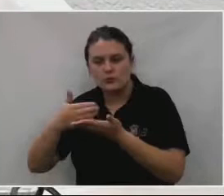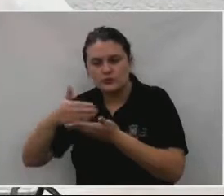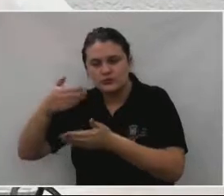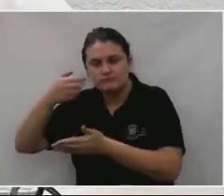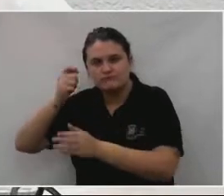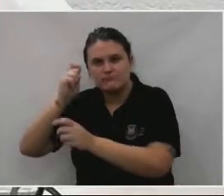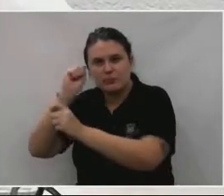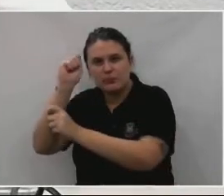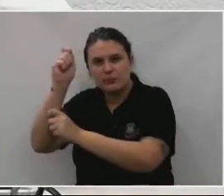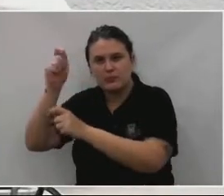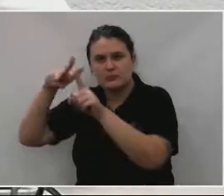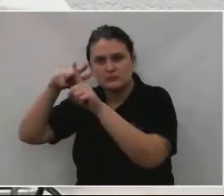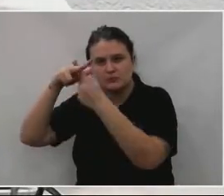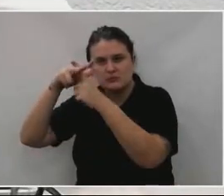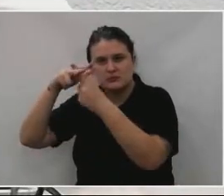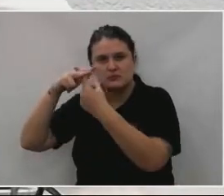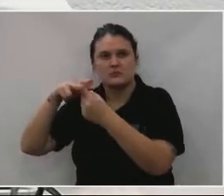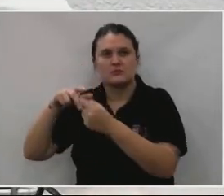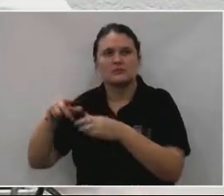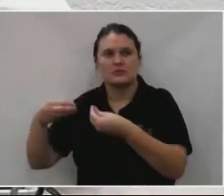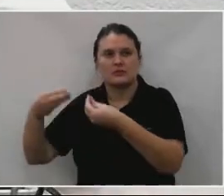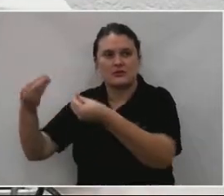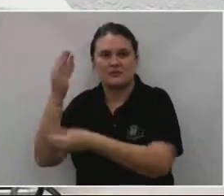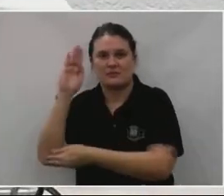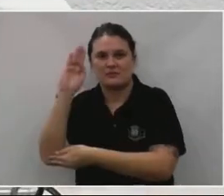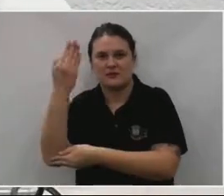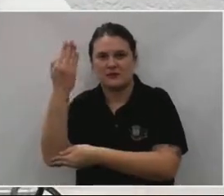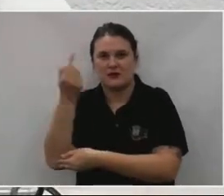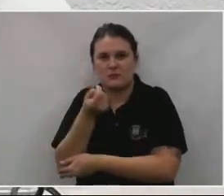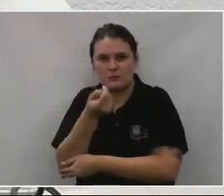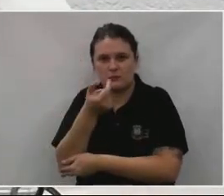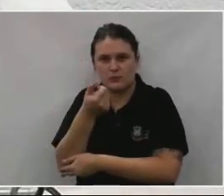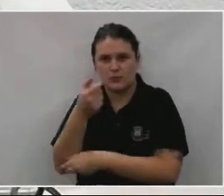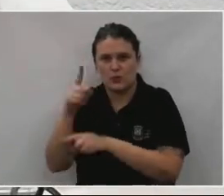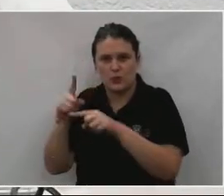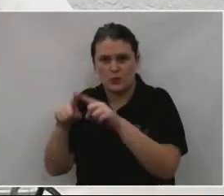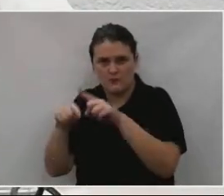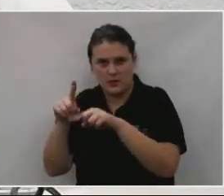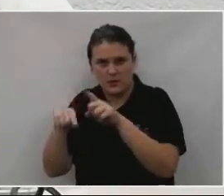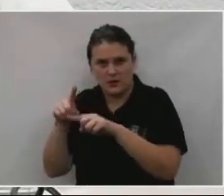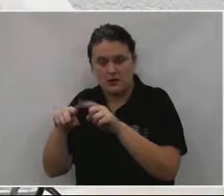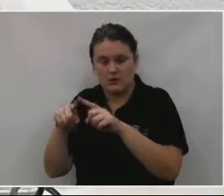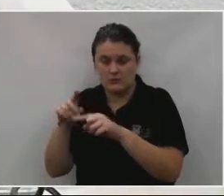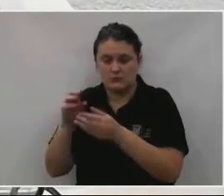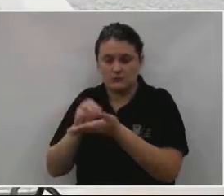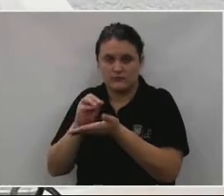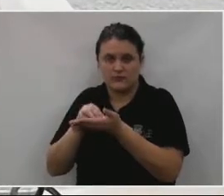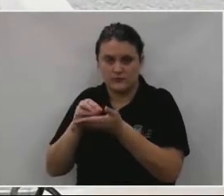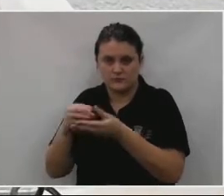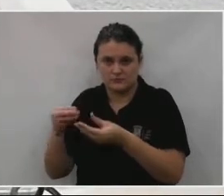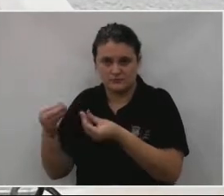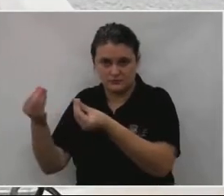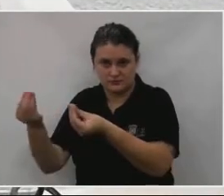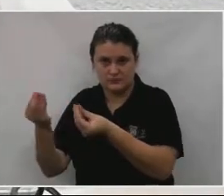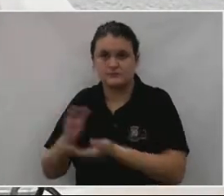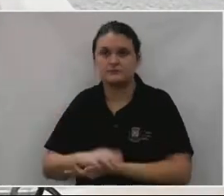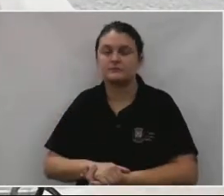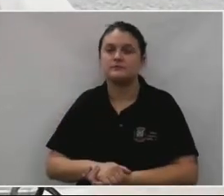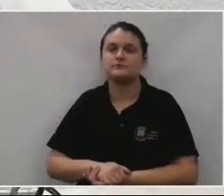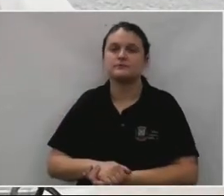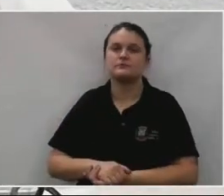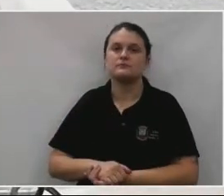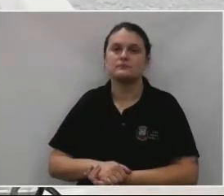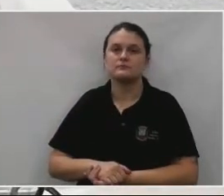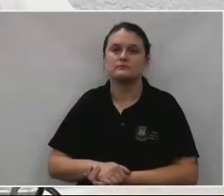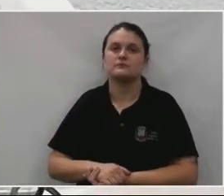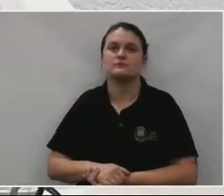cobertura. Vai ser entregue mais madeira, porque é muito pouco o que foi. Mas isso, de certo